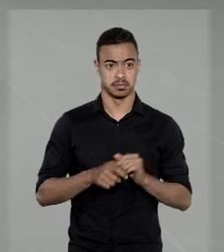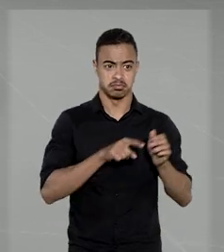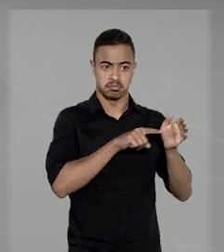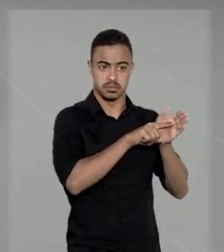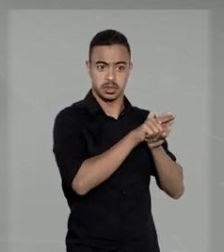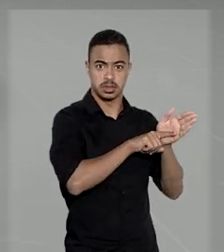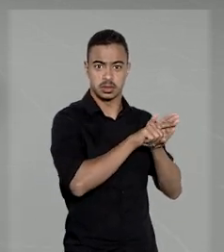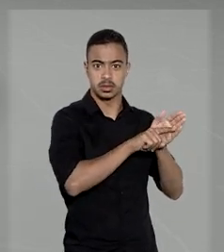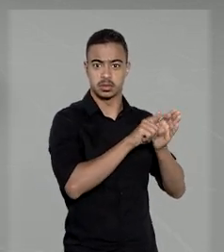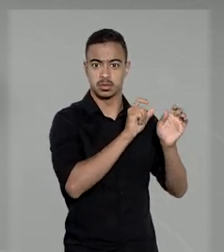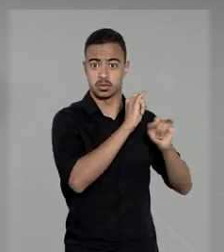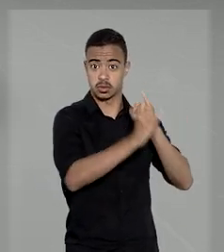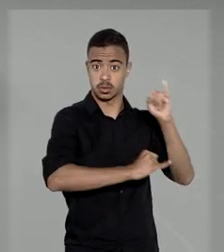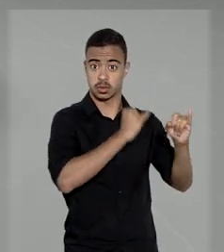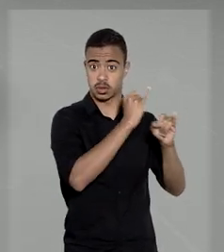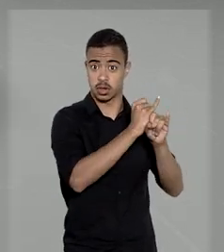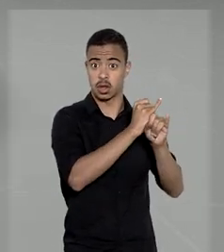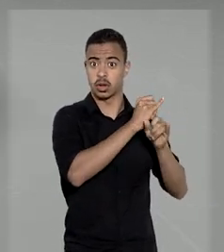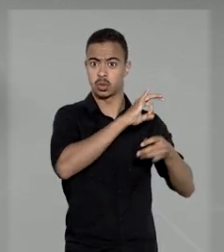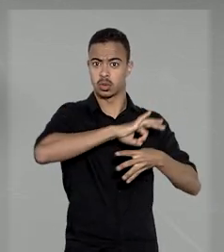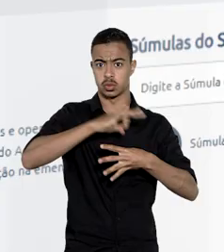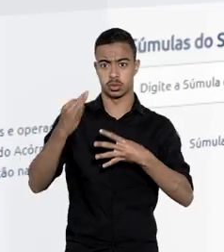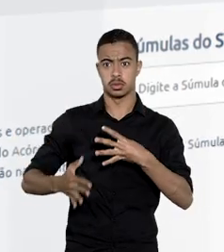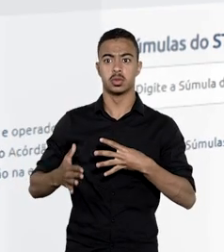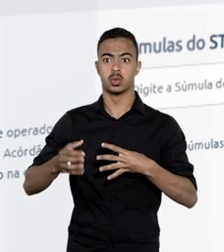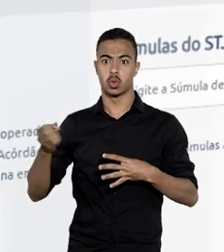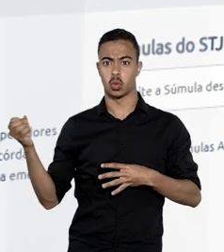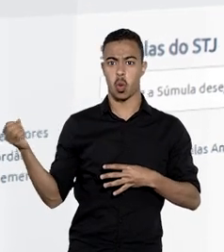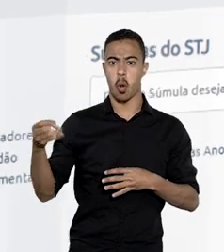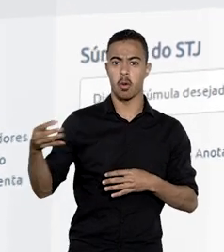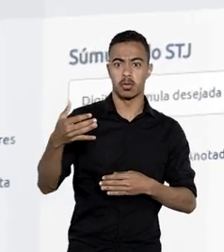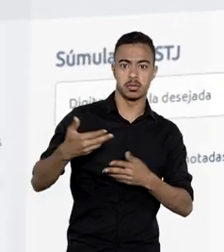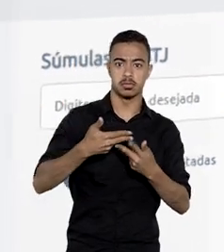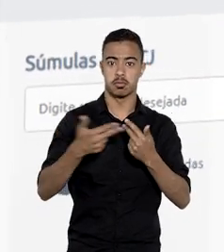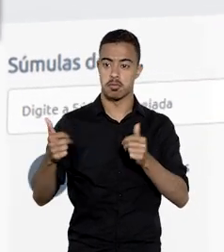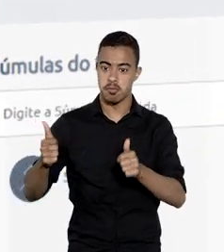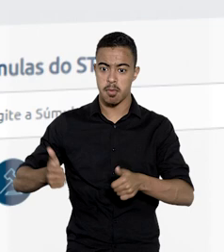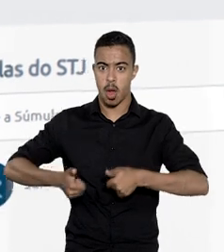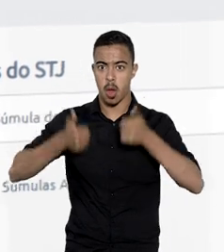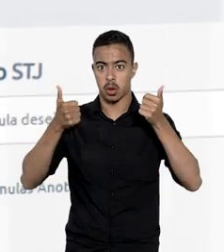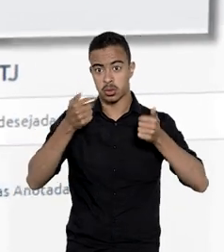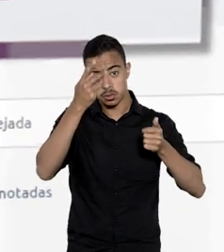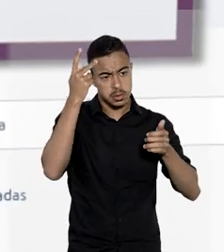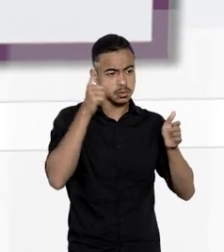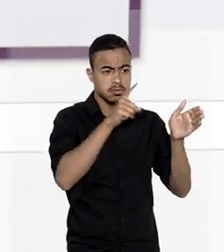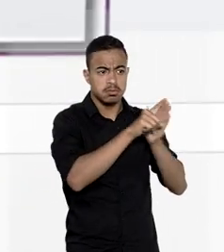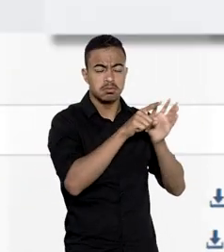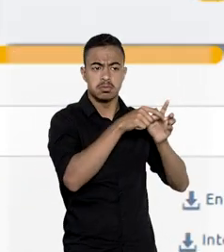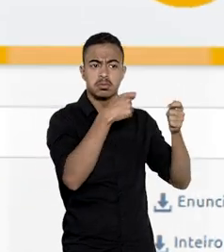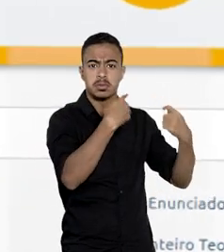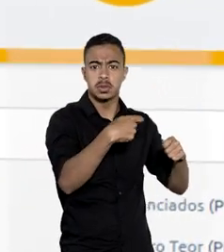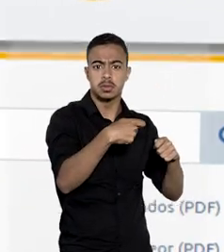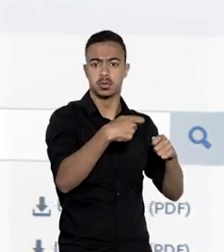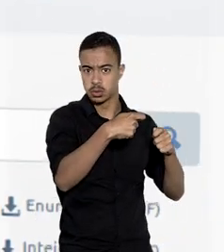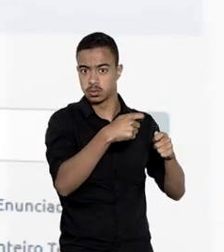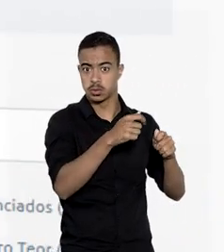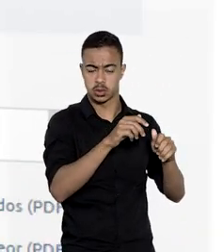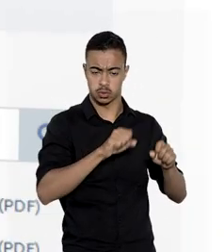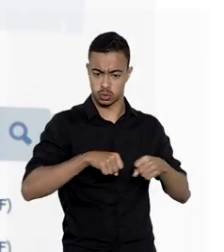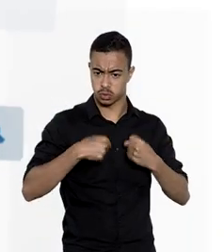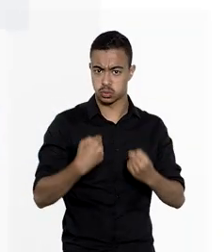A página da pesquisa de jurisprudência está de cara nova. As melhorias sugeridas pelos próprios usuários